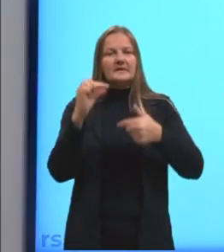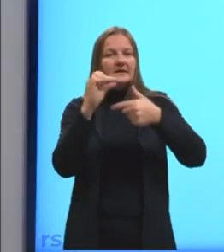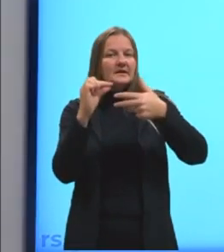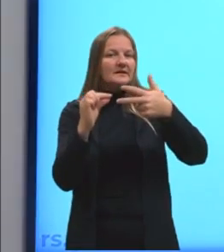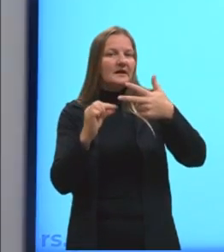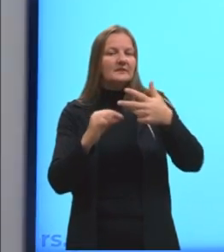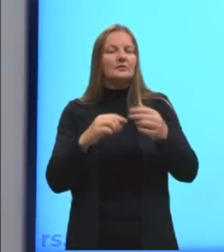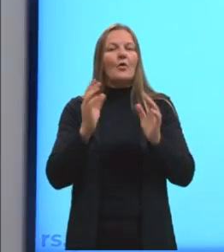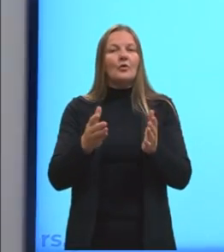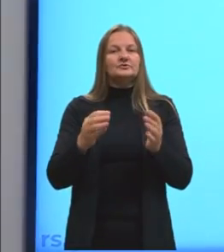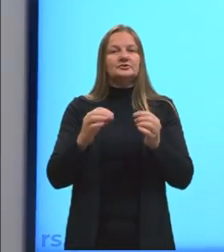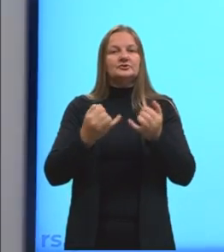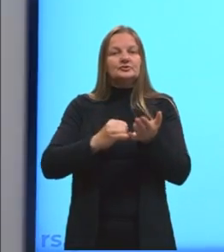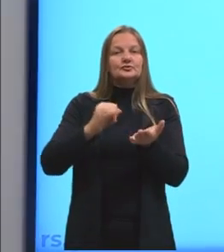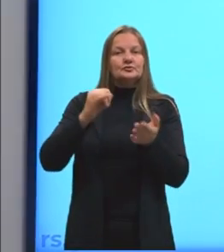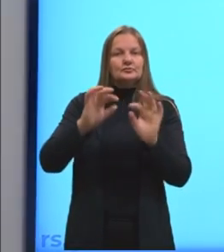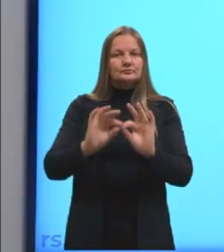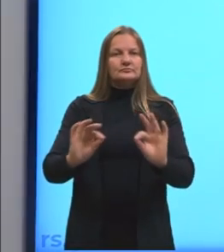estudar no juros simples.